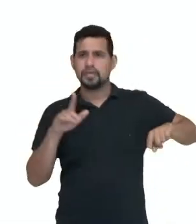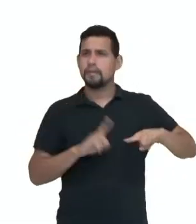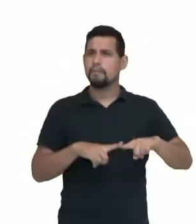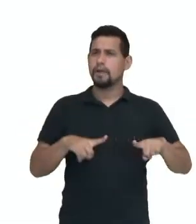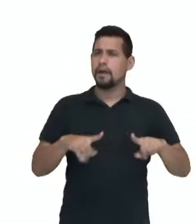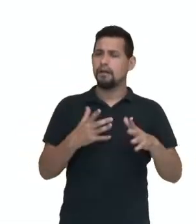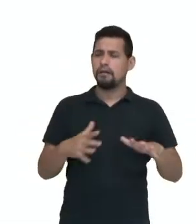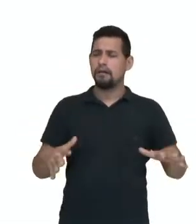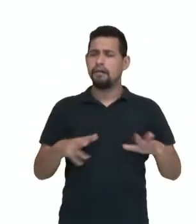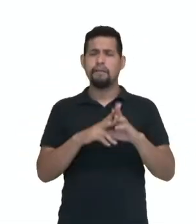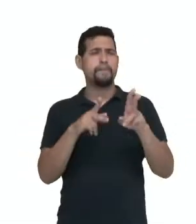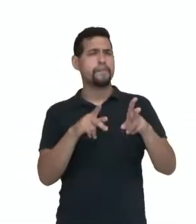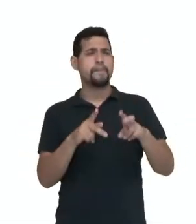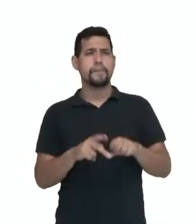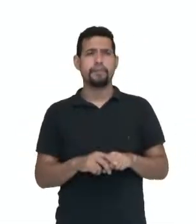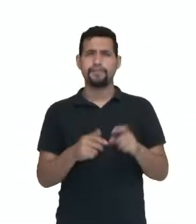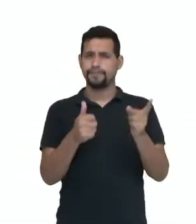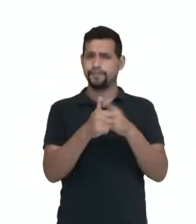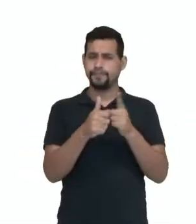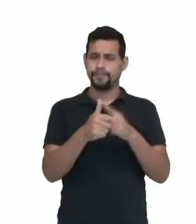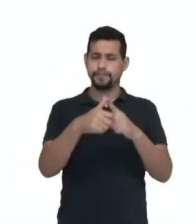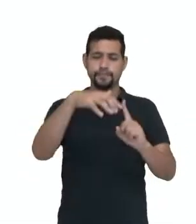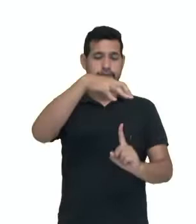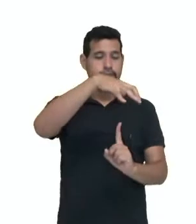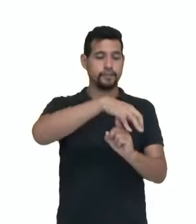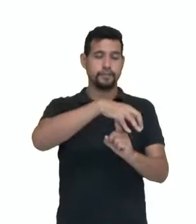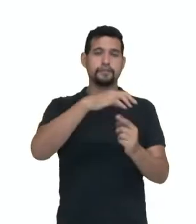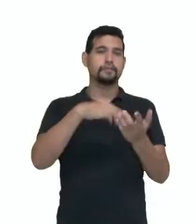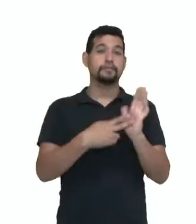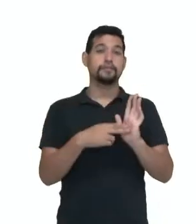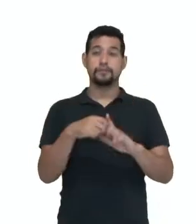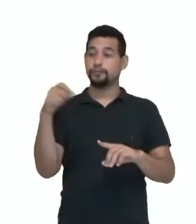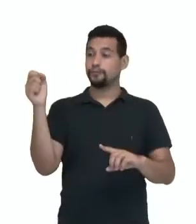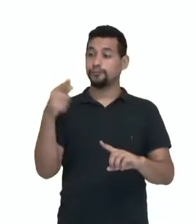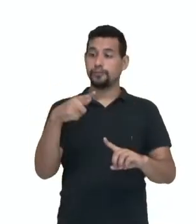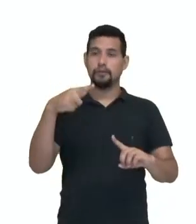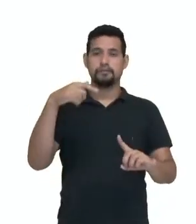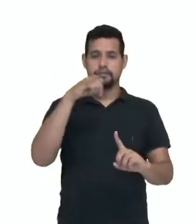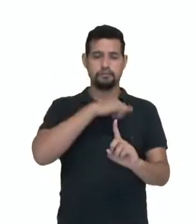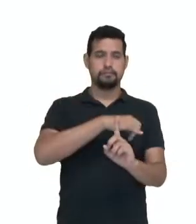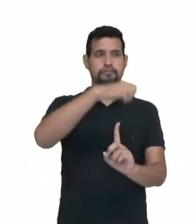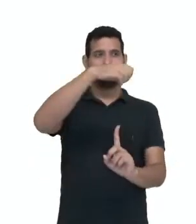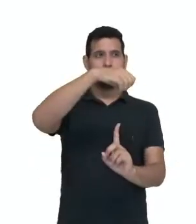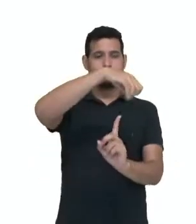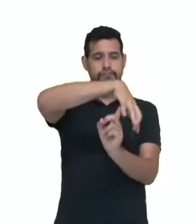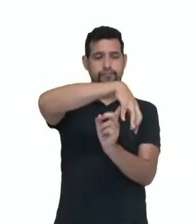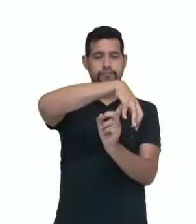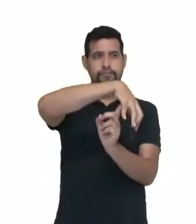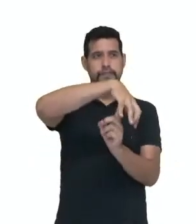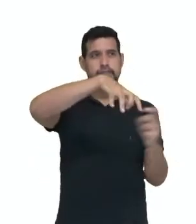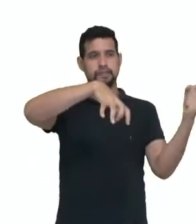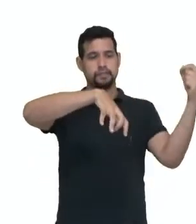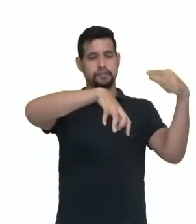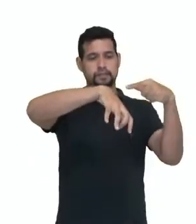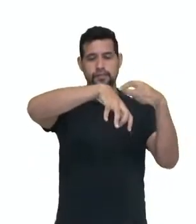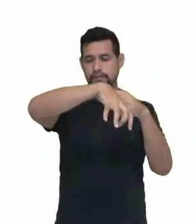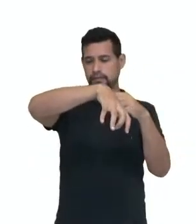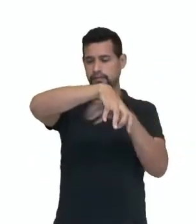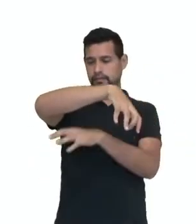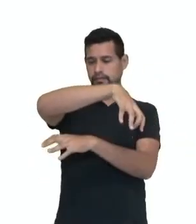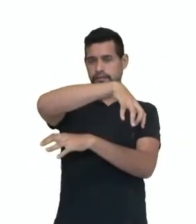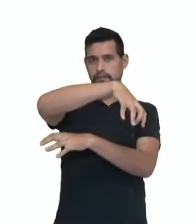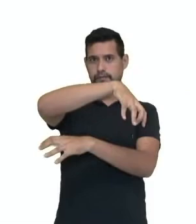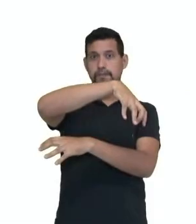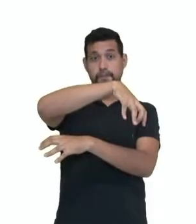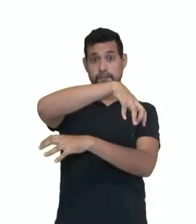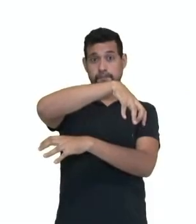repare bem. Nessa primeira imagem, o sol está batendo nesse guarda-sol e projetando a sombra para